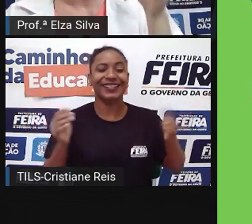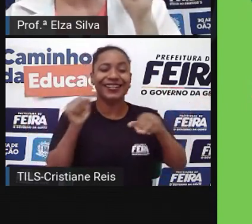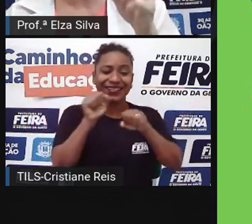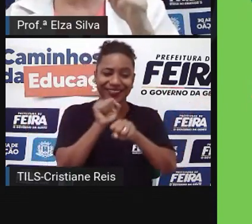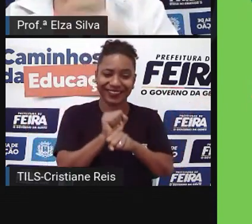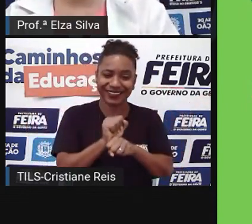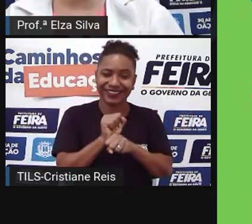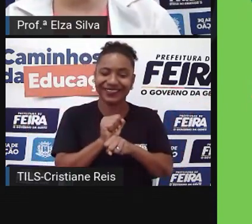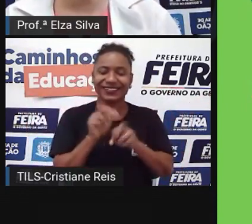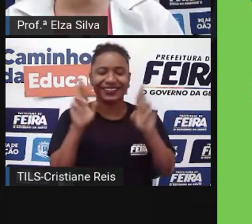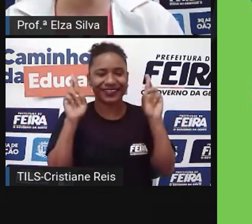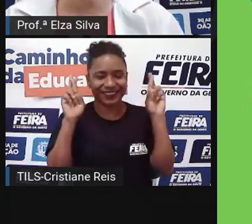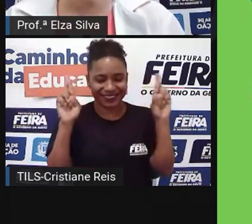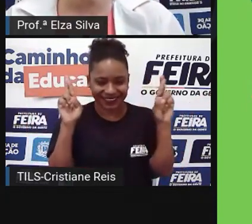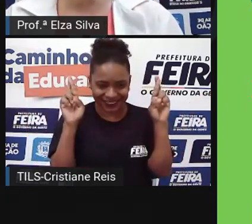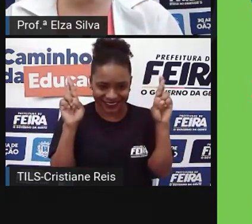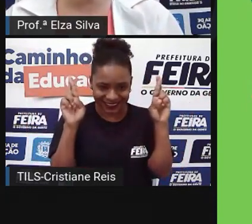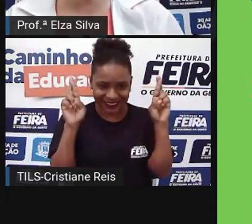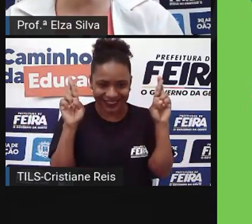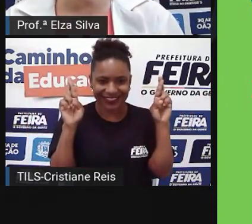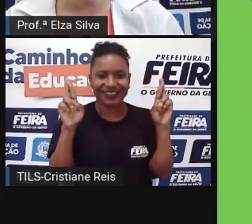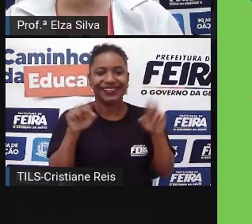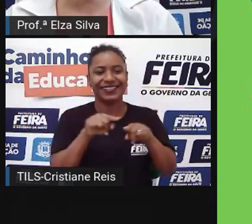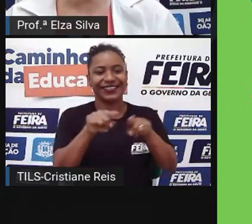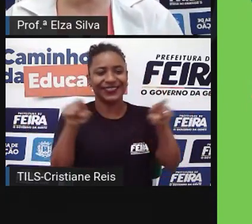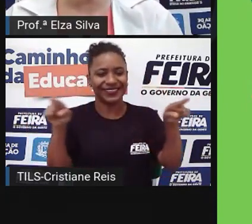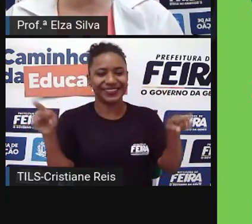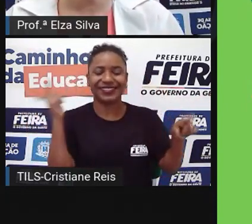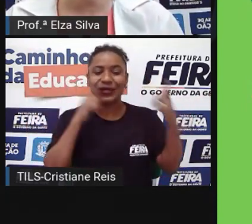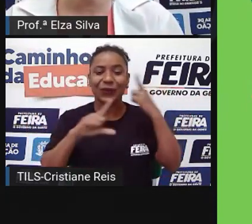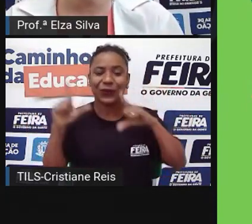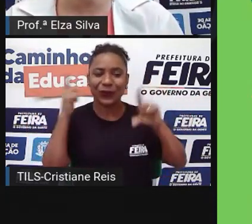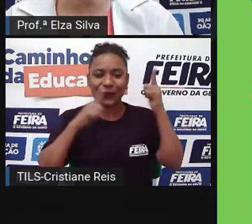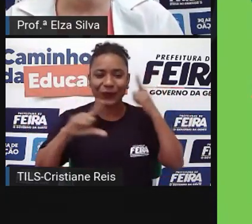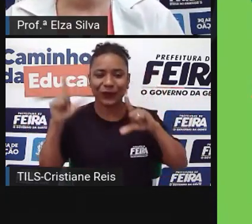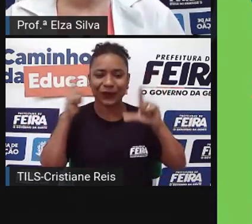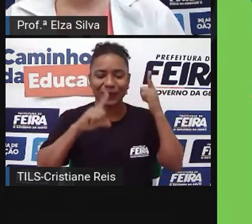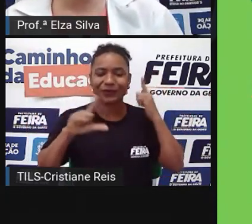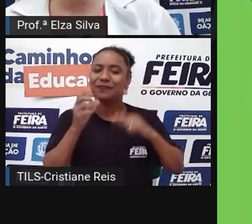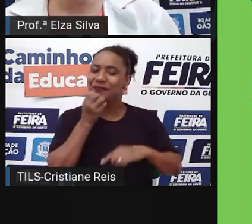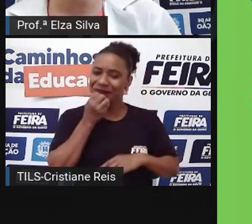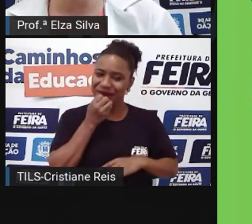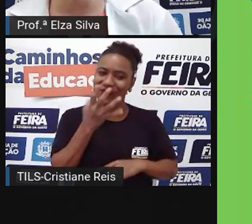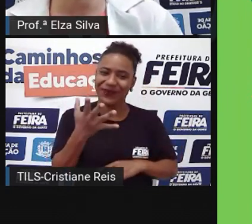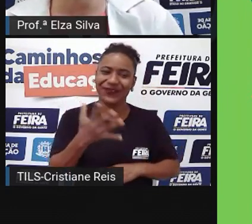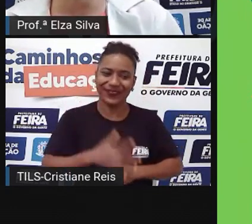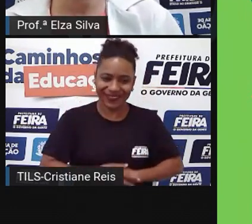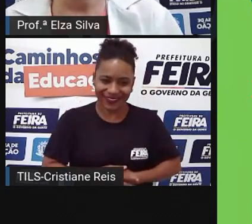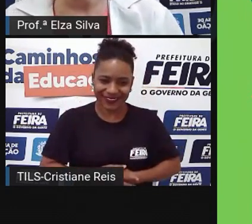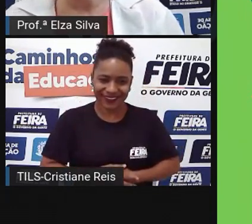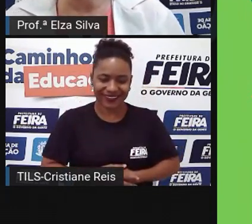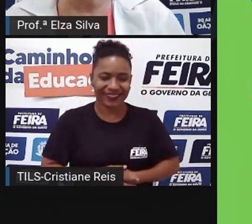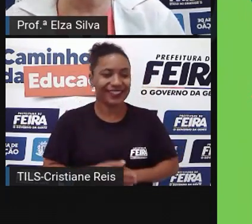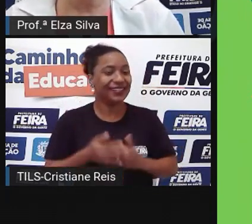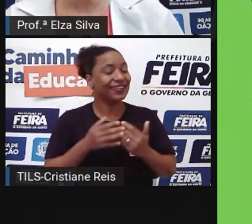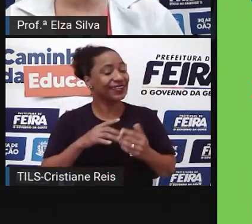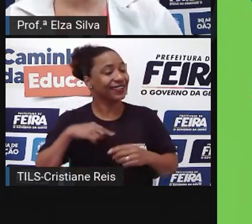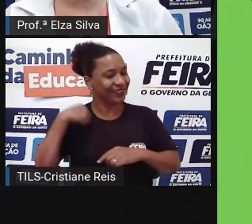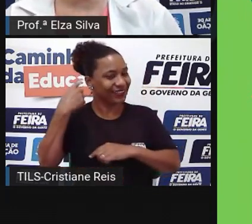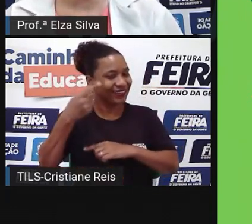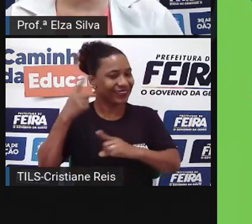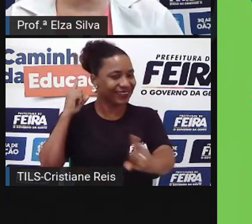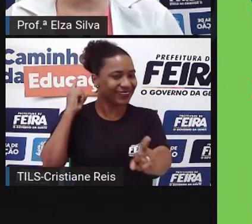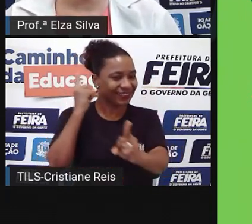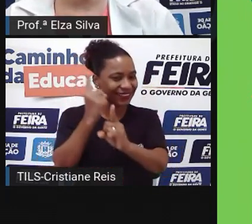Com os dedos cruzados Torcendo para que tudo de bom Aconteça com vocês See you next year A gente se vê